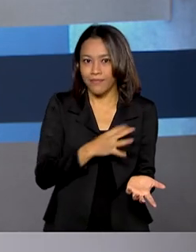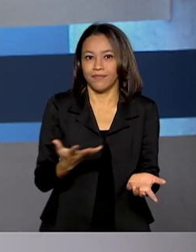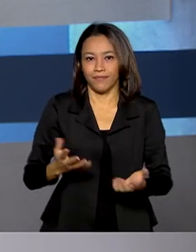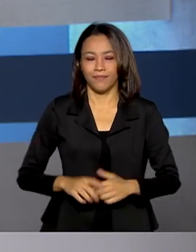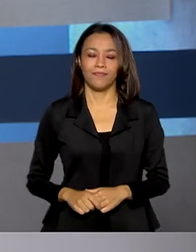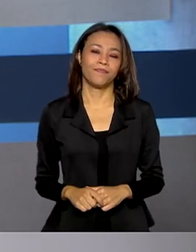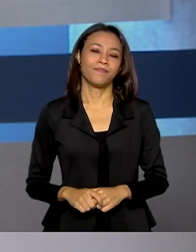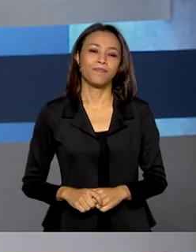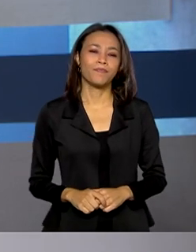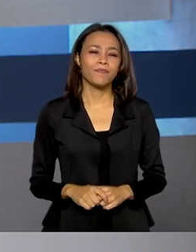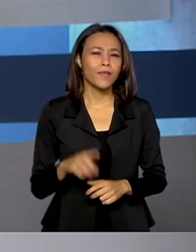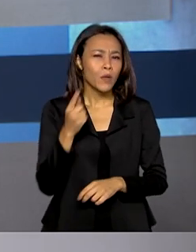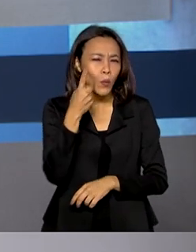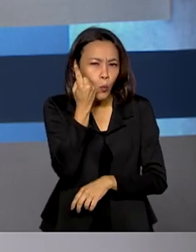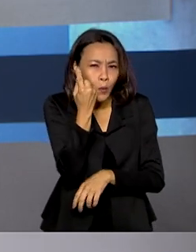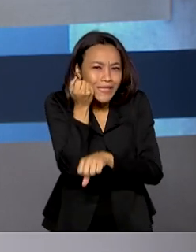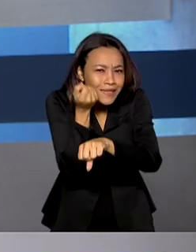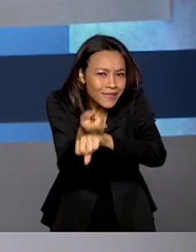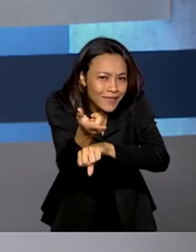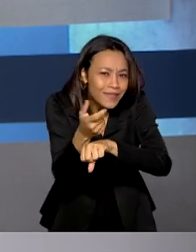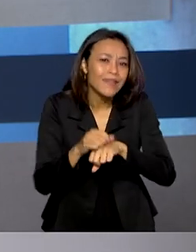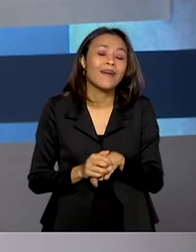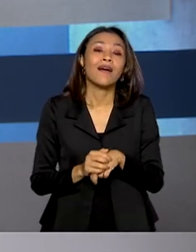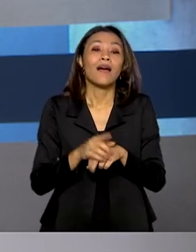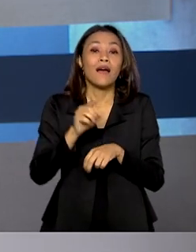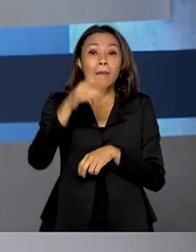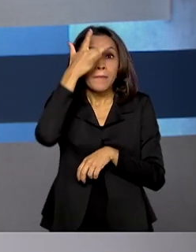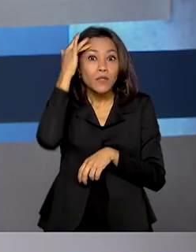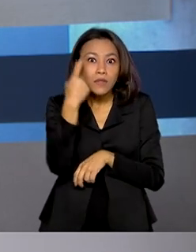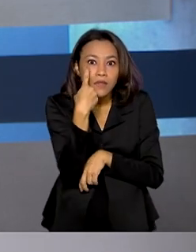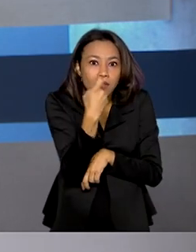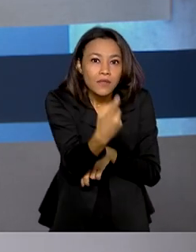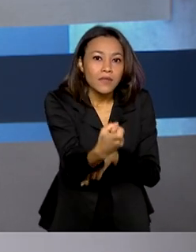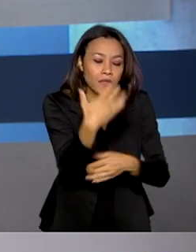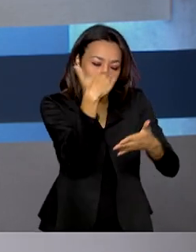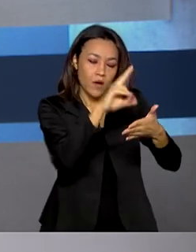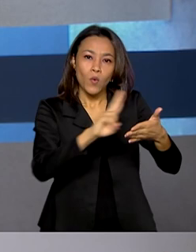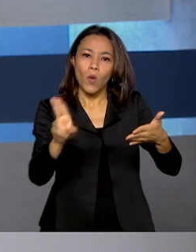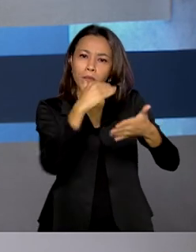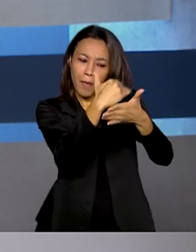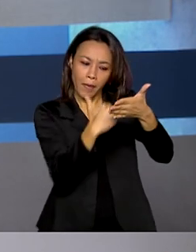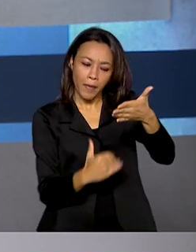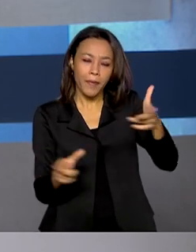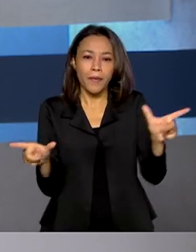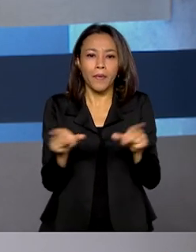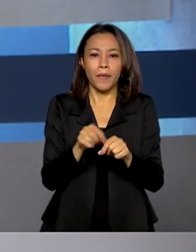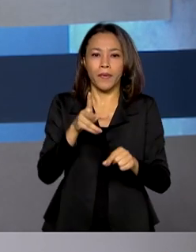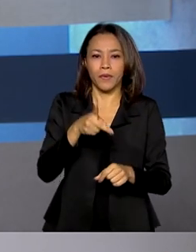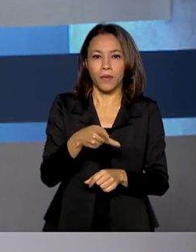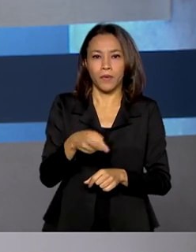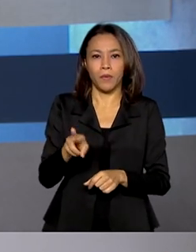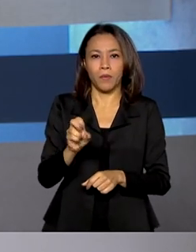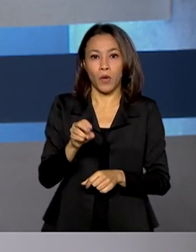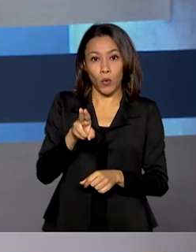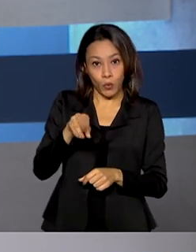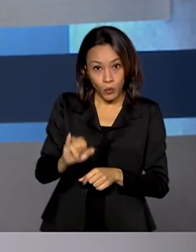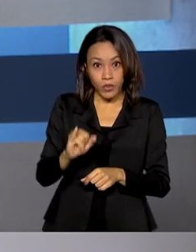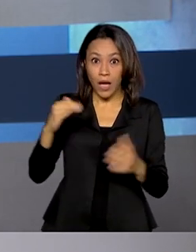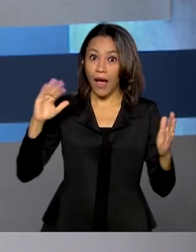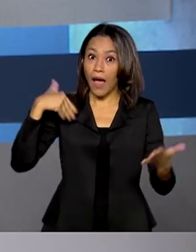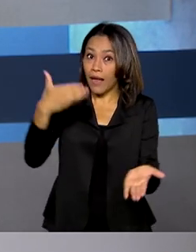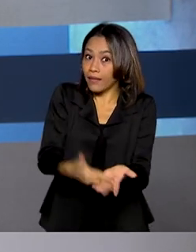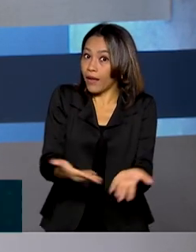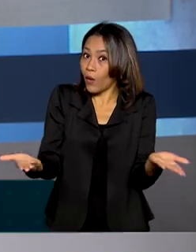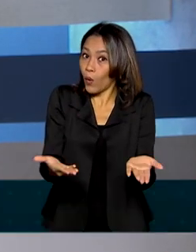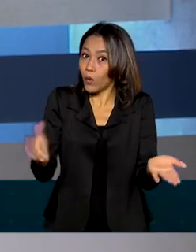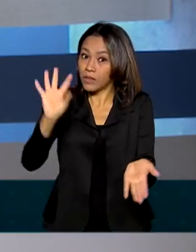E uma dica, os candidatos interessados na lista de espera do ProUni tem até hoje para fazer a inscrição. Basta acessar a